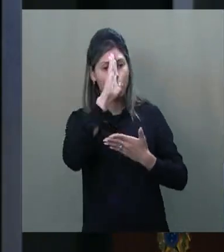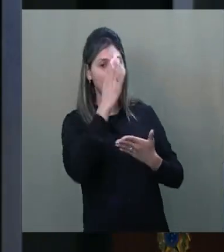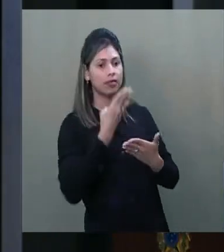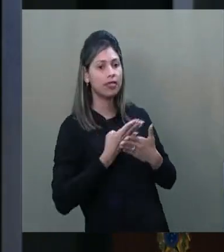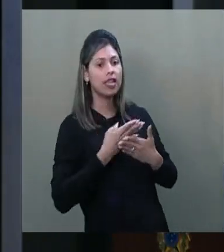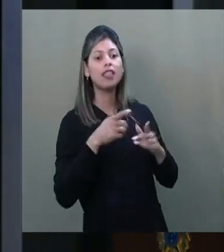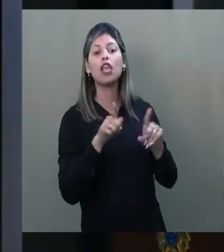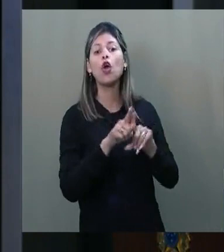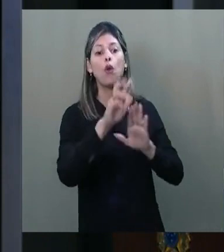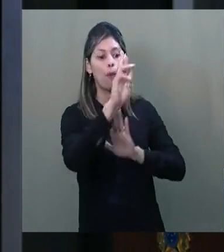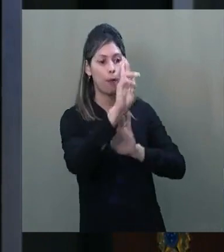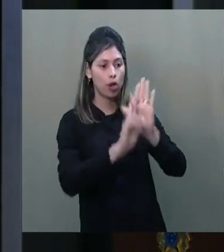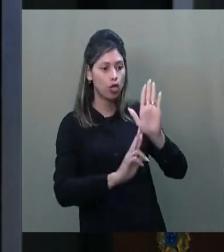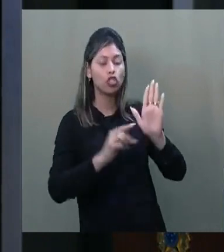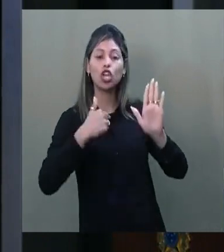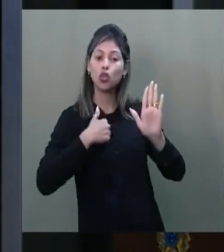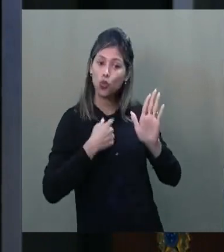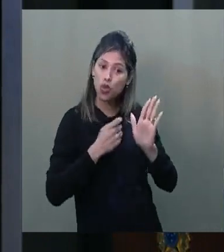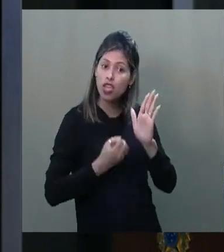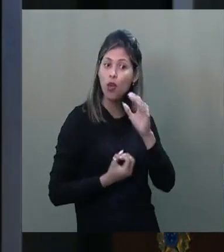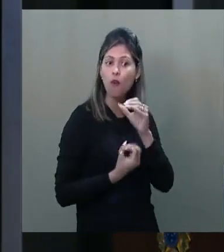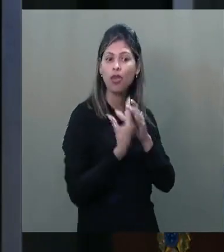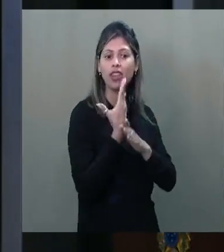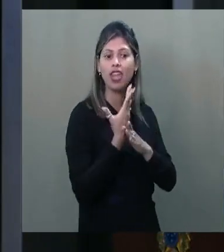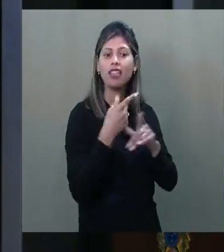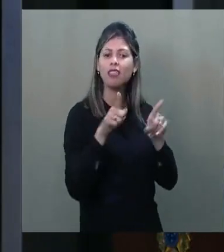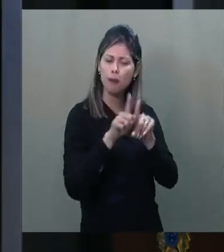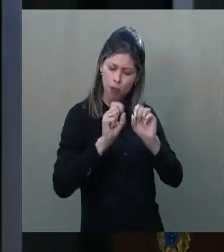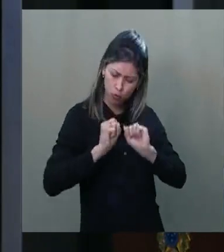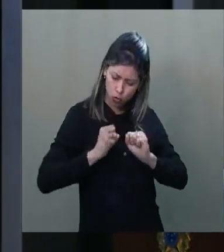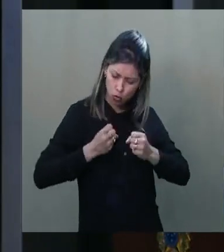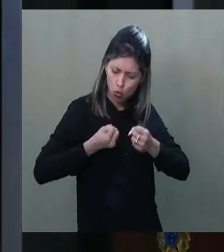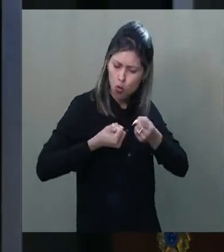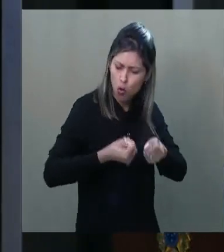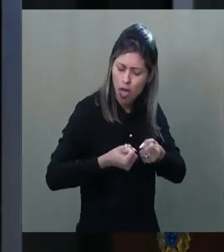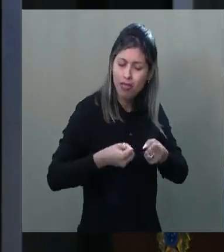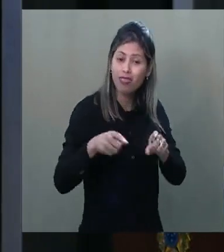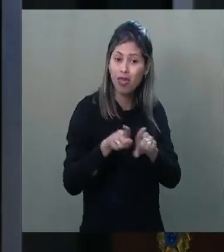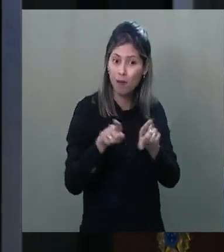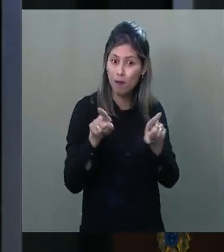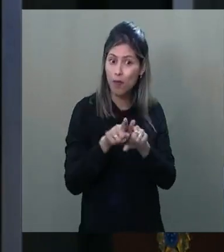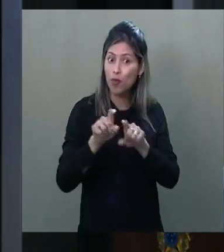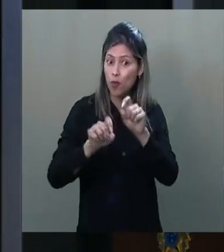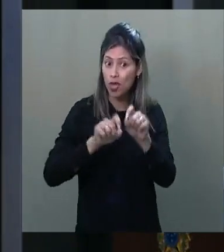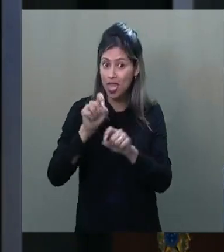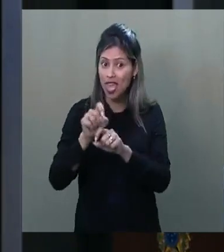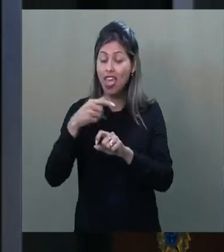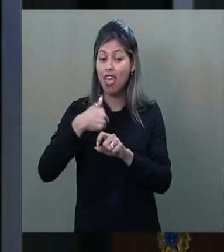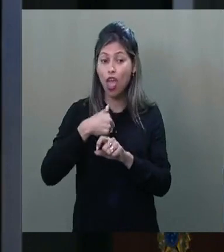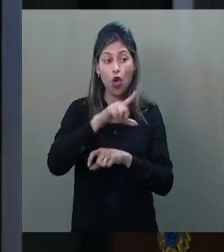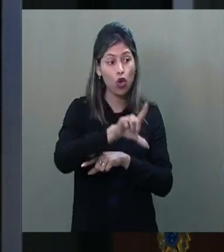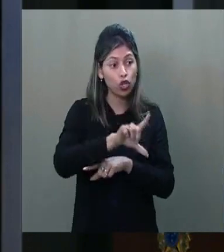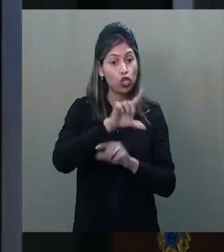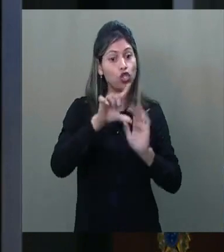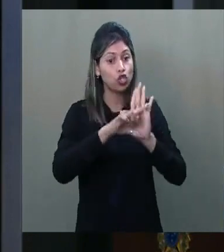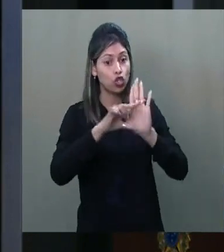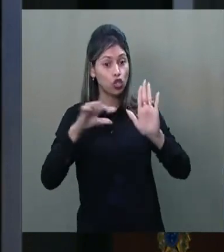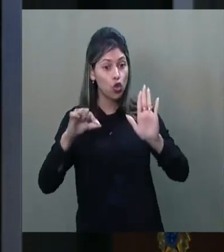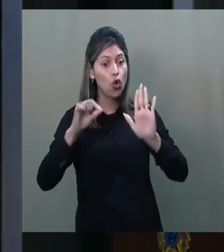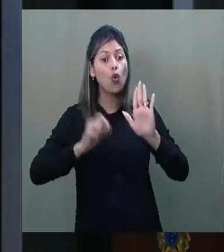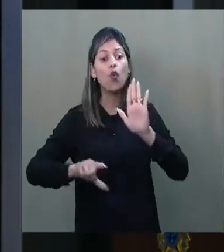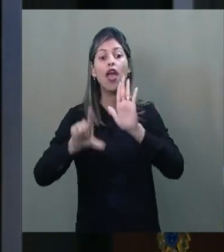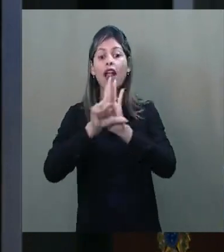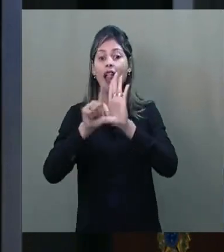relevantes, aos quais me dediquei com afinco, dentre os quais destaco a lei das estatais,